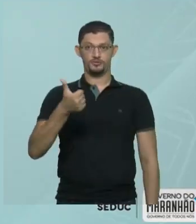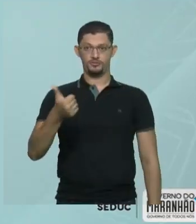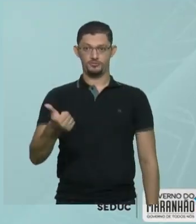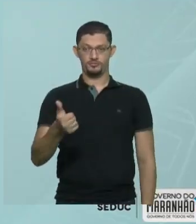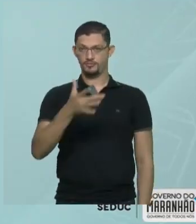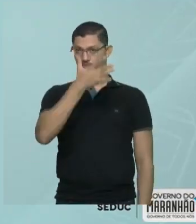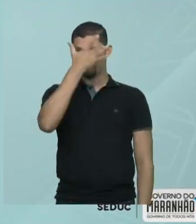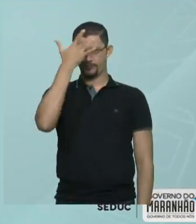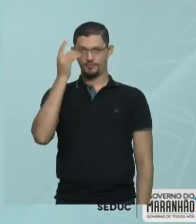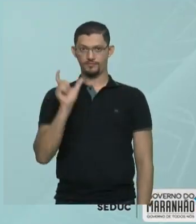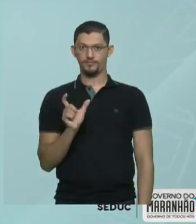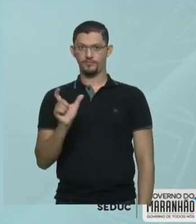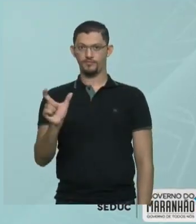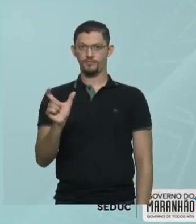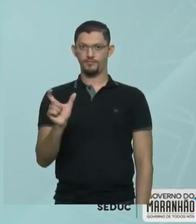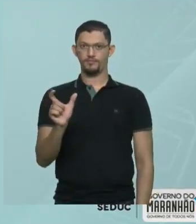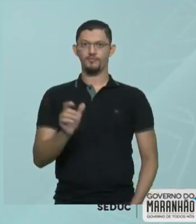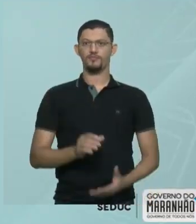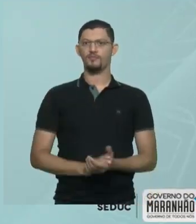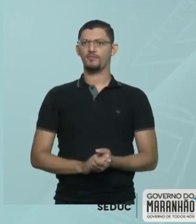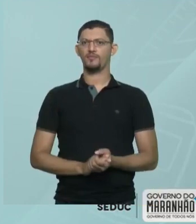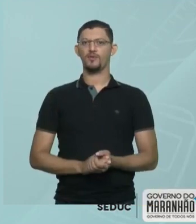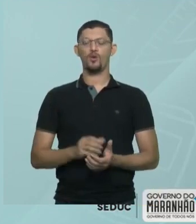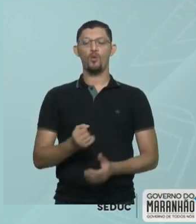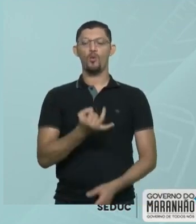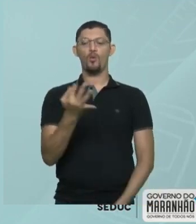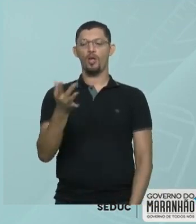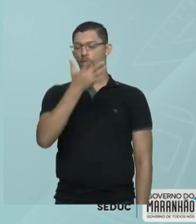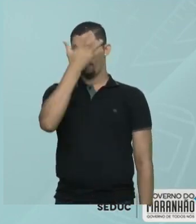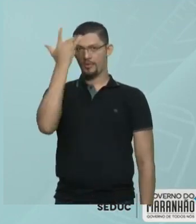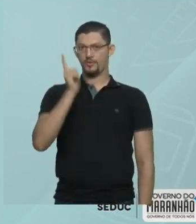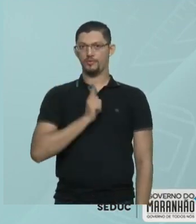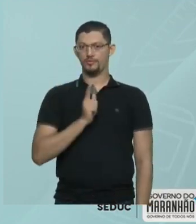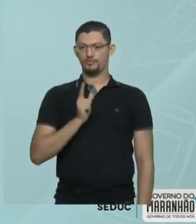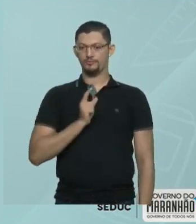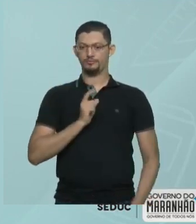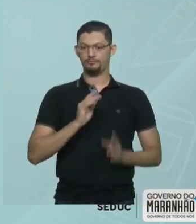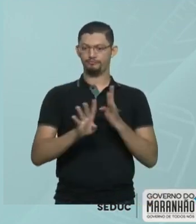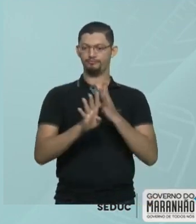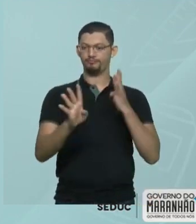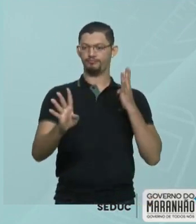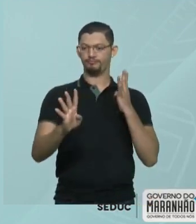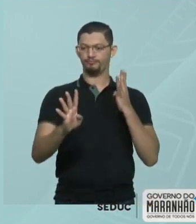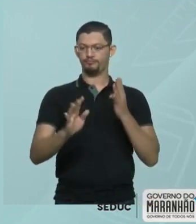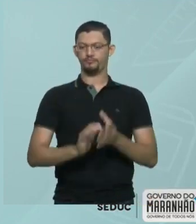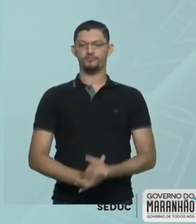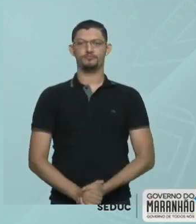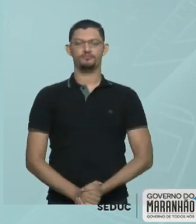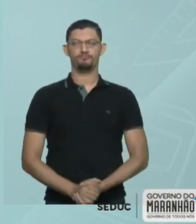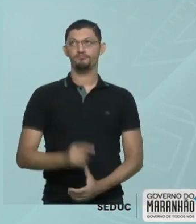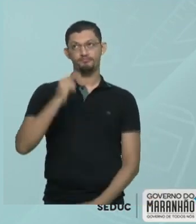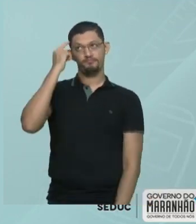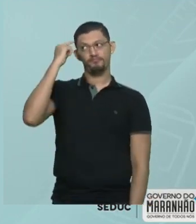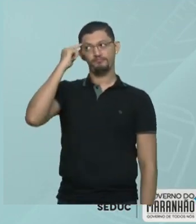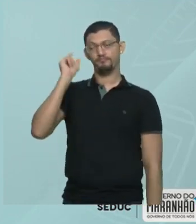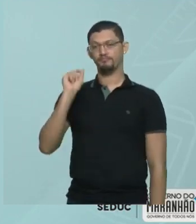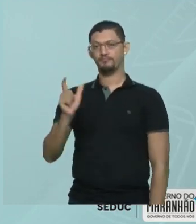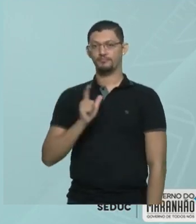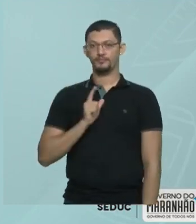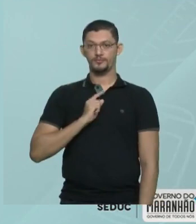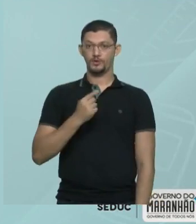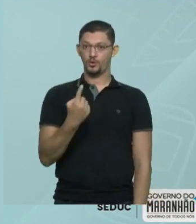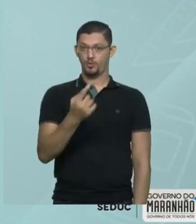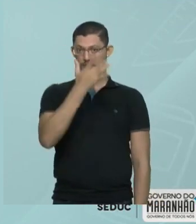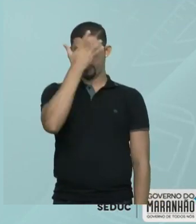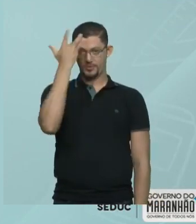ocupa o lugar central. Quantas pessoas há nessa fila? Imagina só. Eu tenho uma